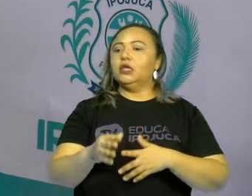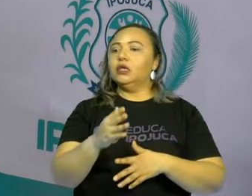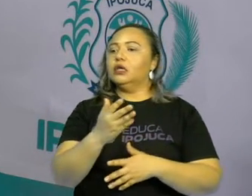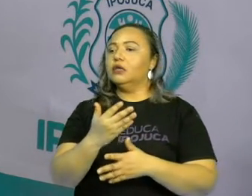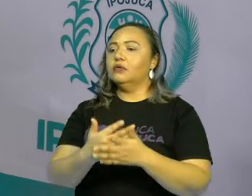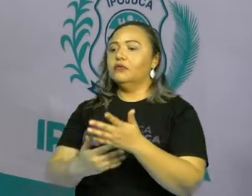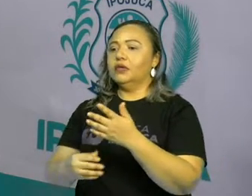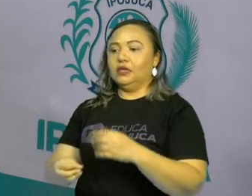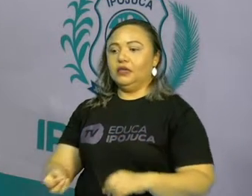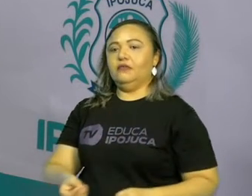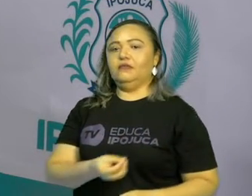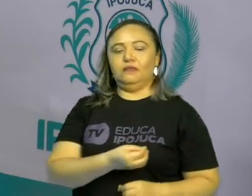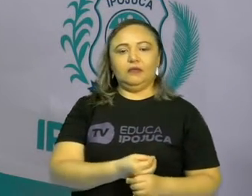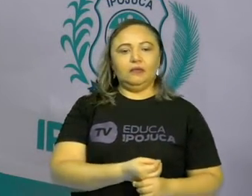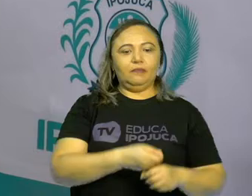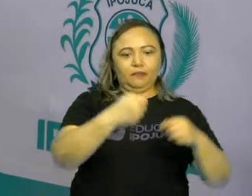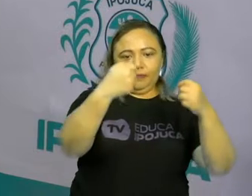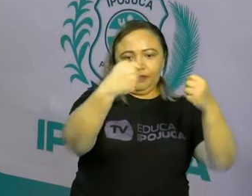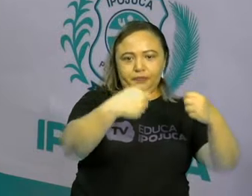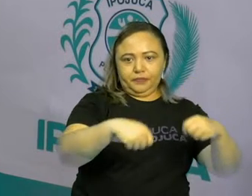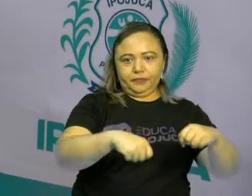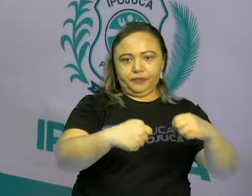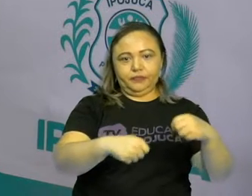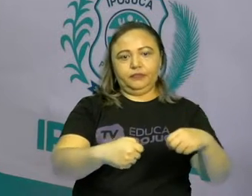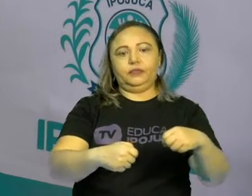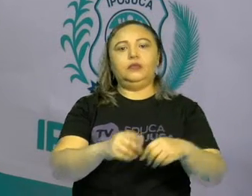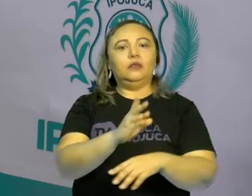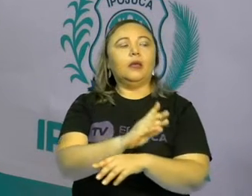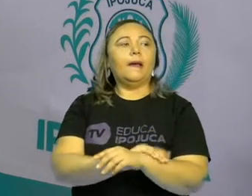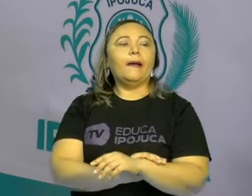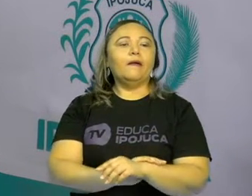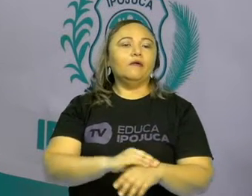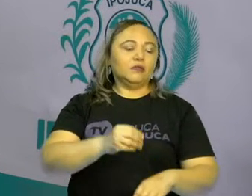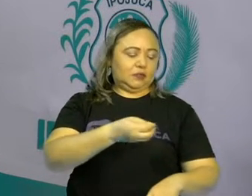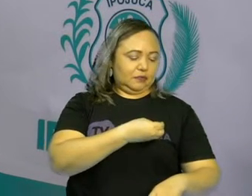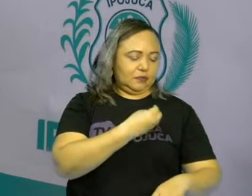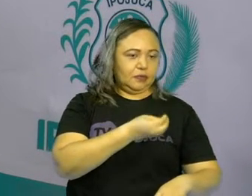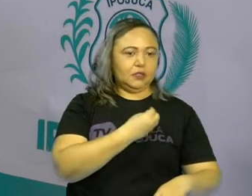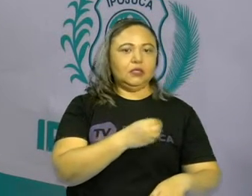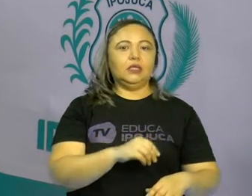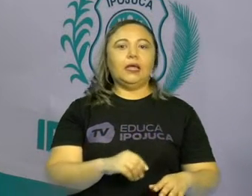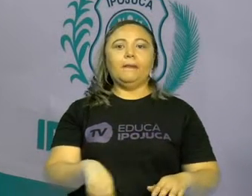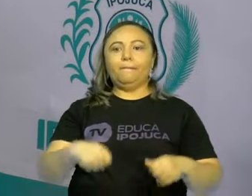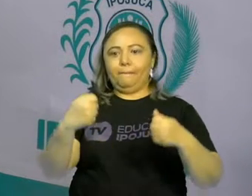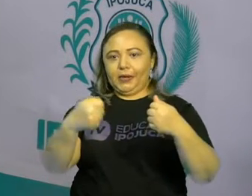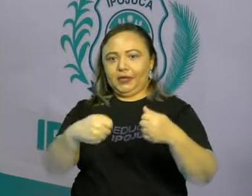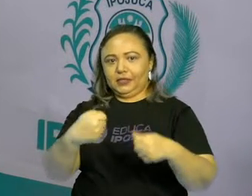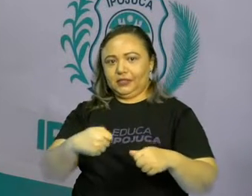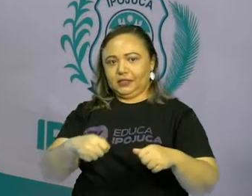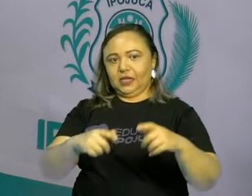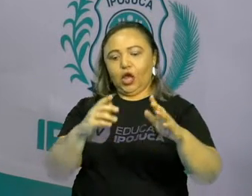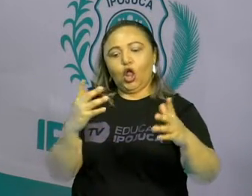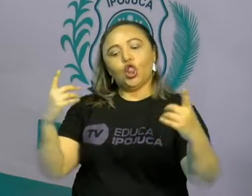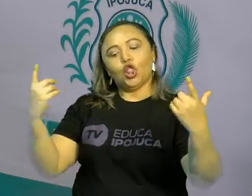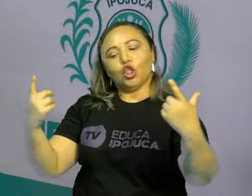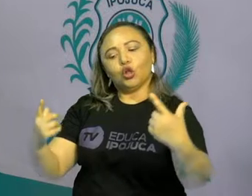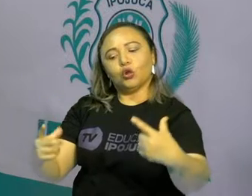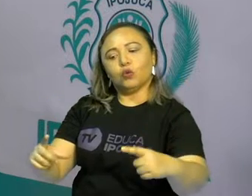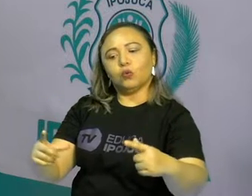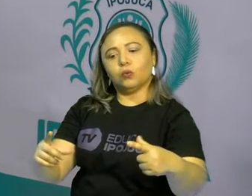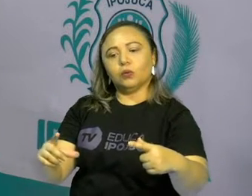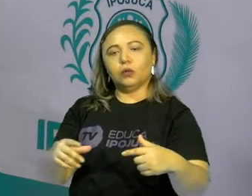sobrevivência. Ou seja, dependência. Quando o ser vivo depende do ambiente para